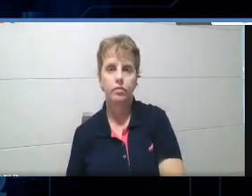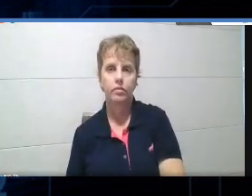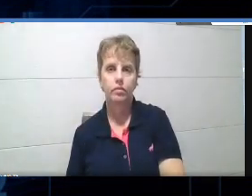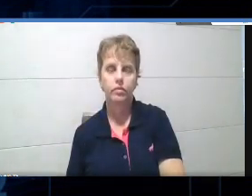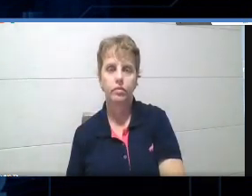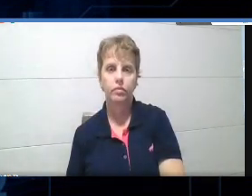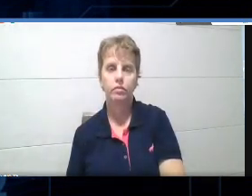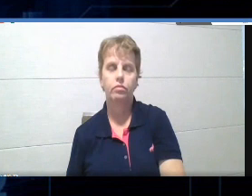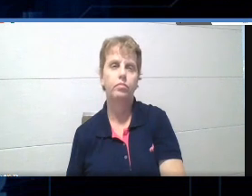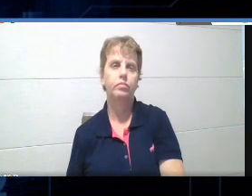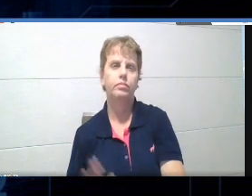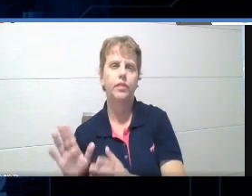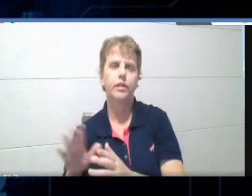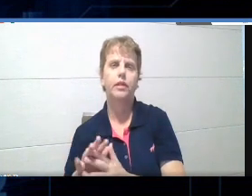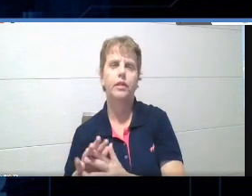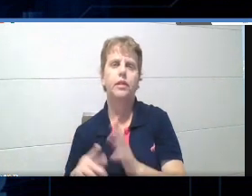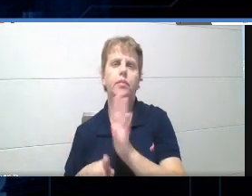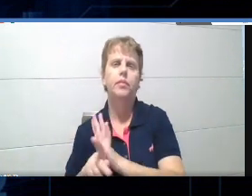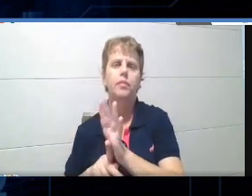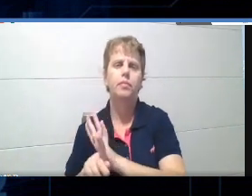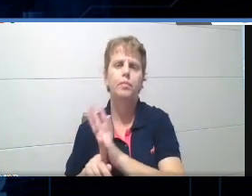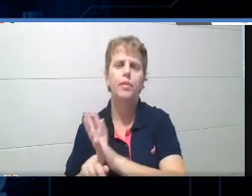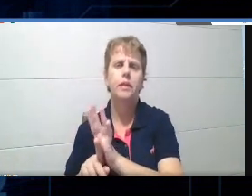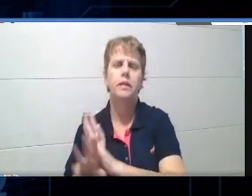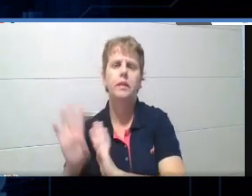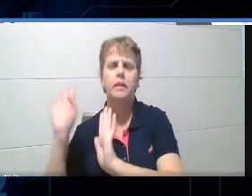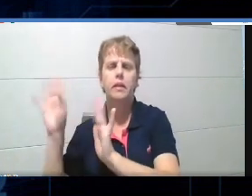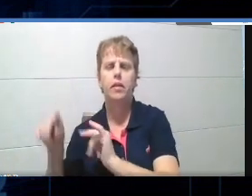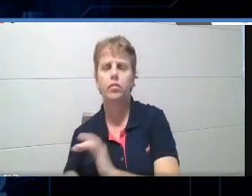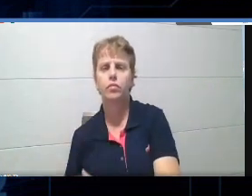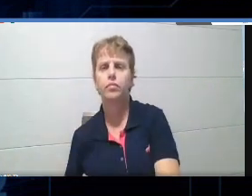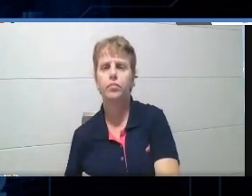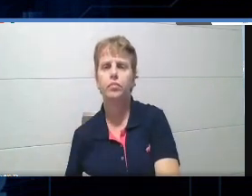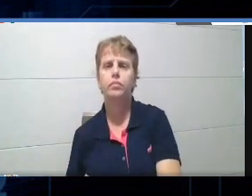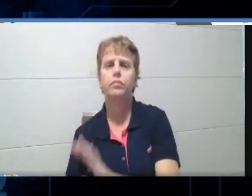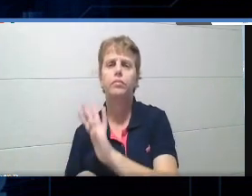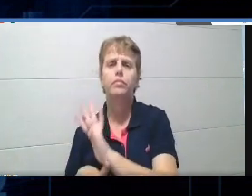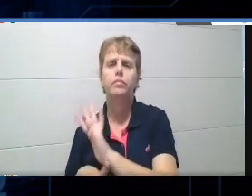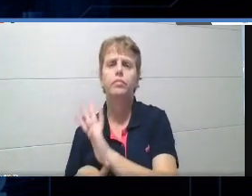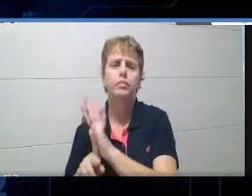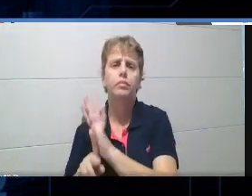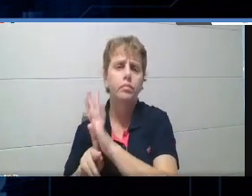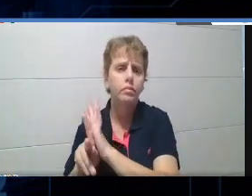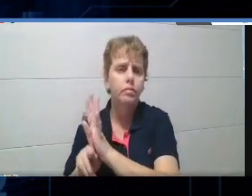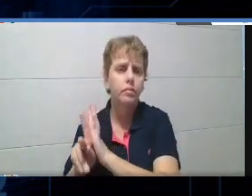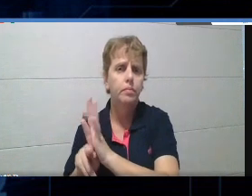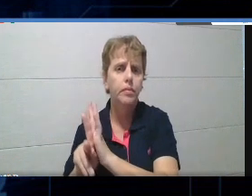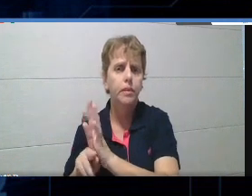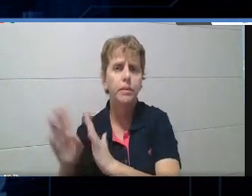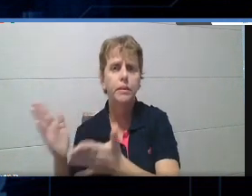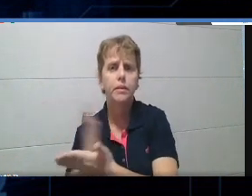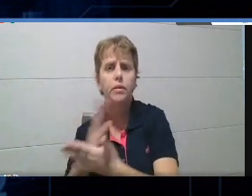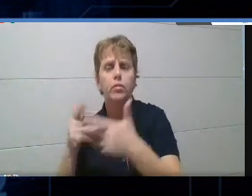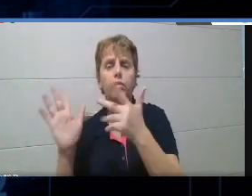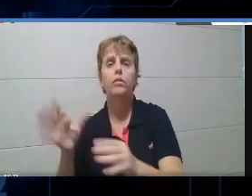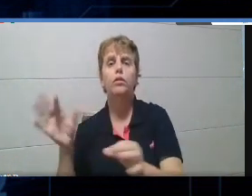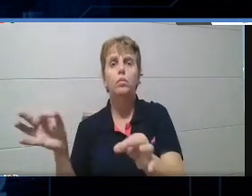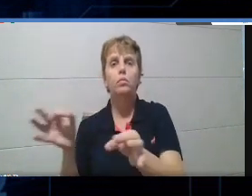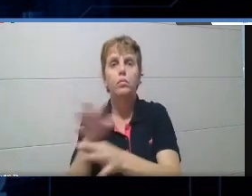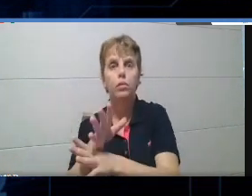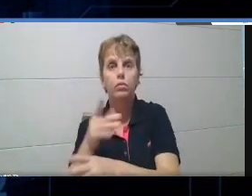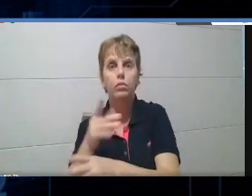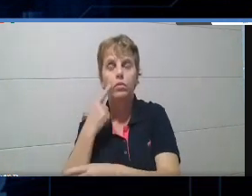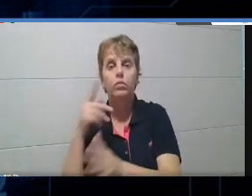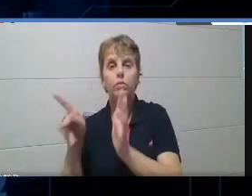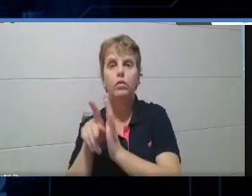trigonometria, vamos lá, pesquisar. Então, aqui tem, ele pesquisa os quizzes prontos nesse assunto, tá? Vamos escolher